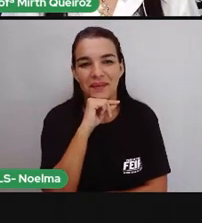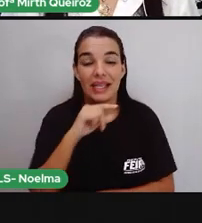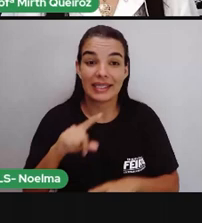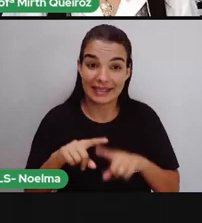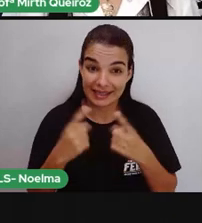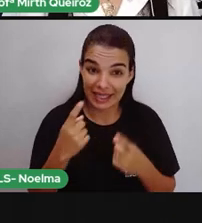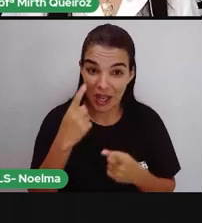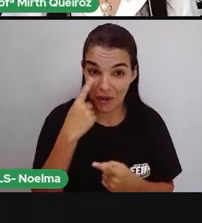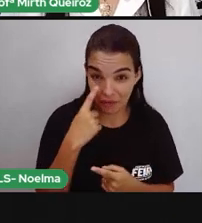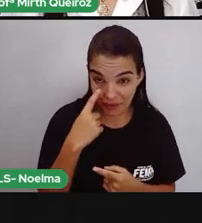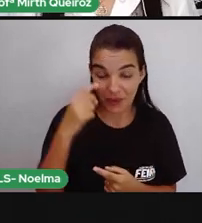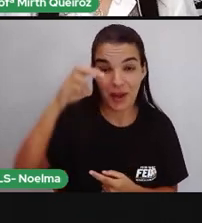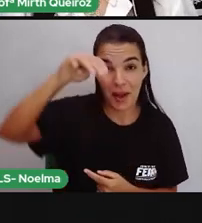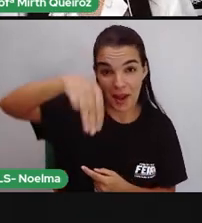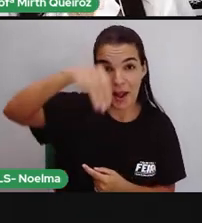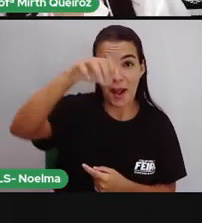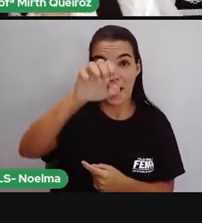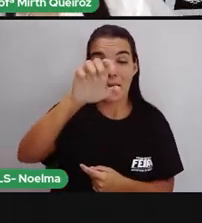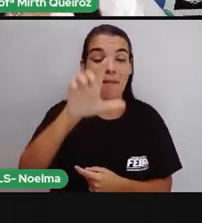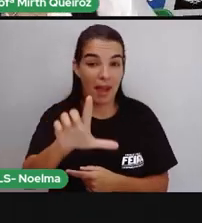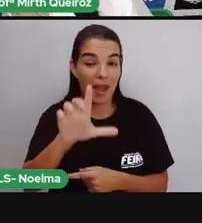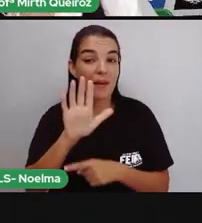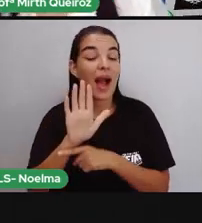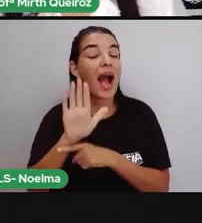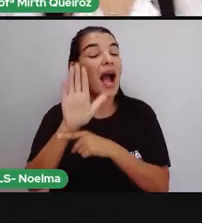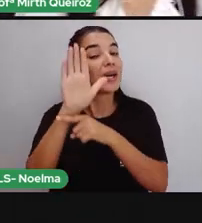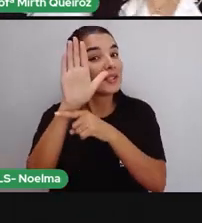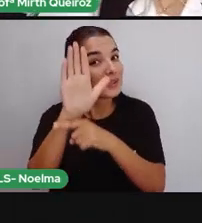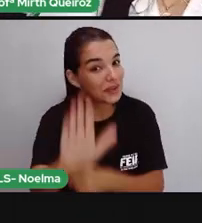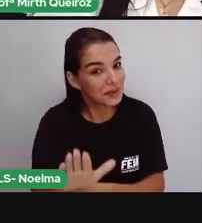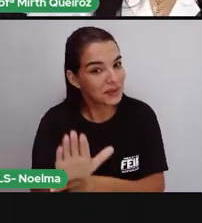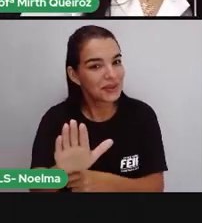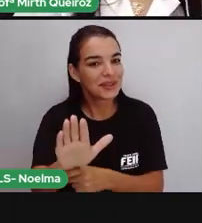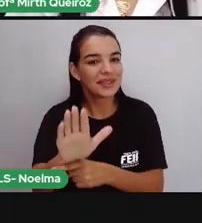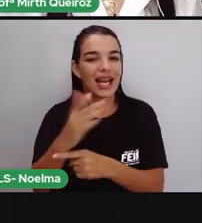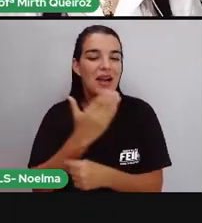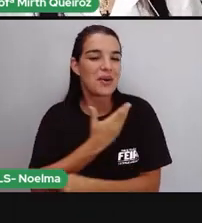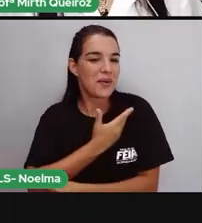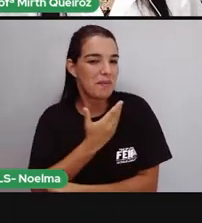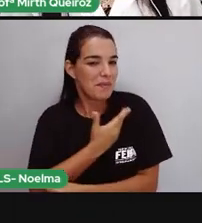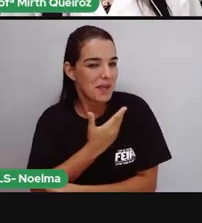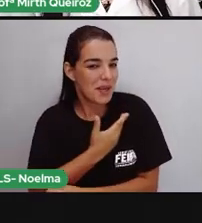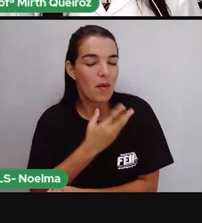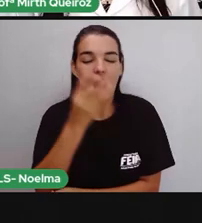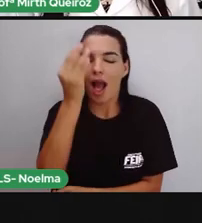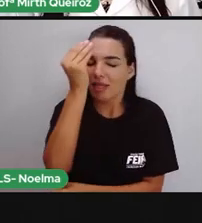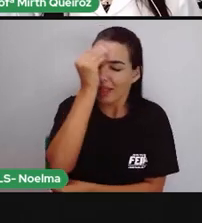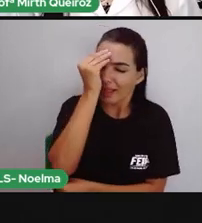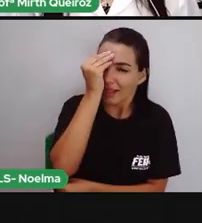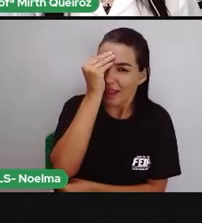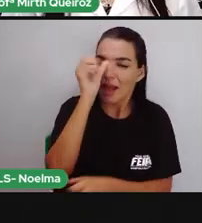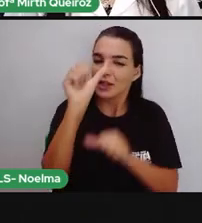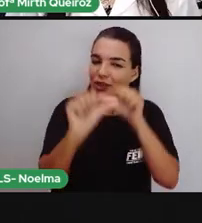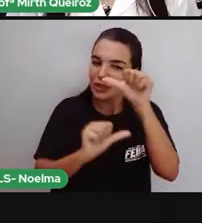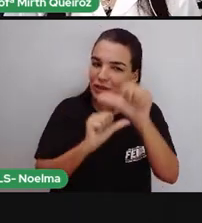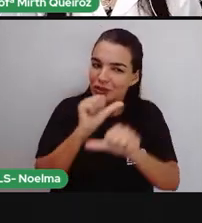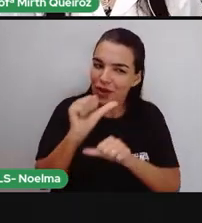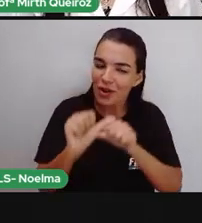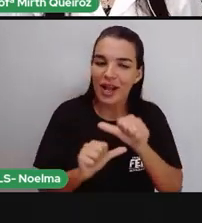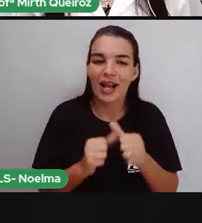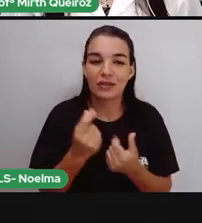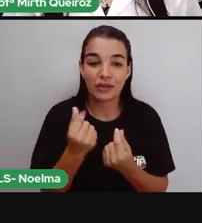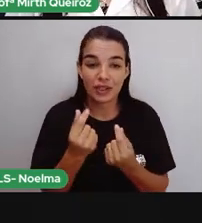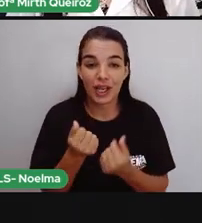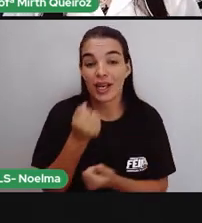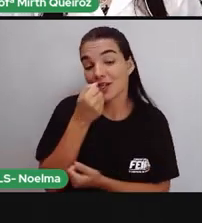E aí, a Mel, né? Ela ajuda aí, é o amiguinho, né? Para que ele levasse aí a Cita para tomar